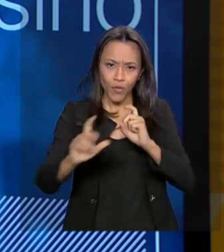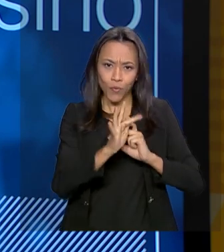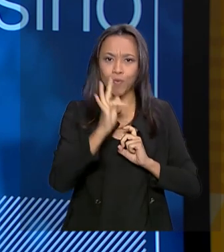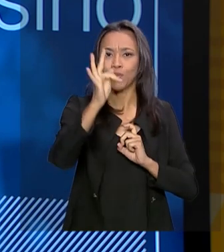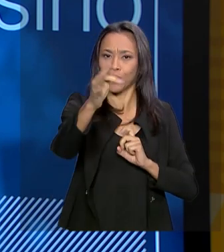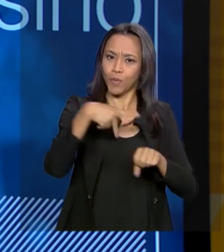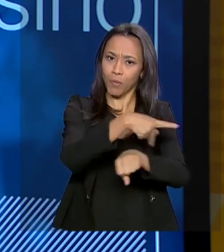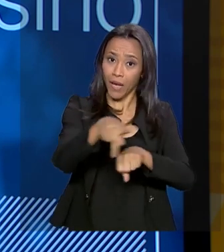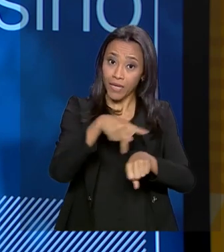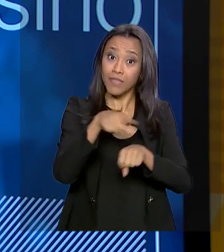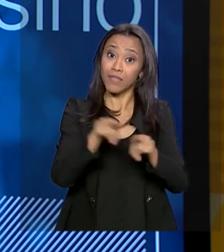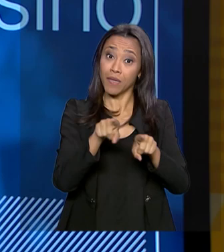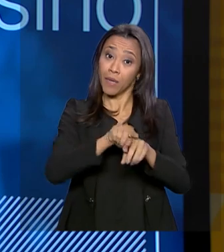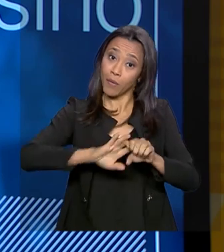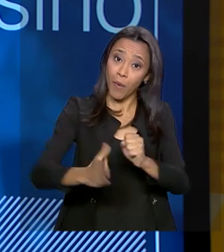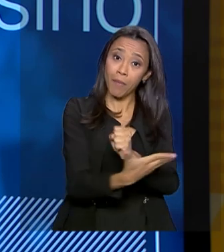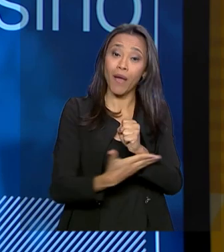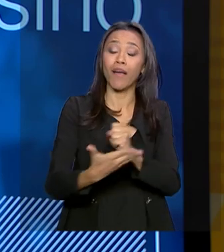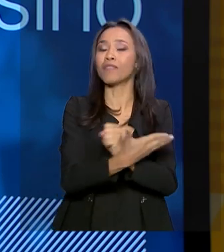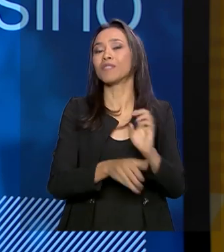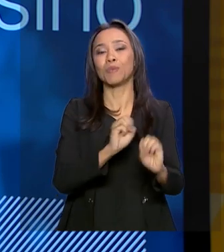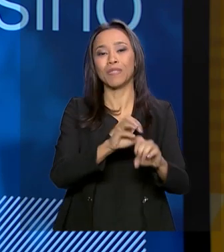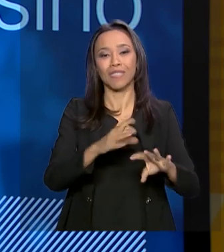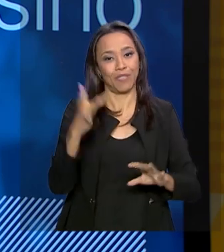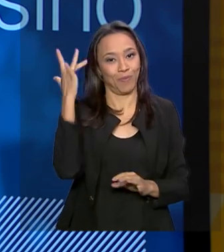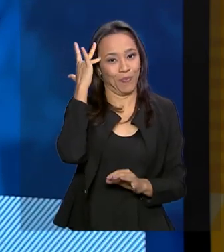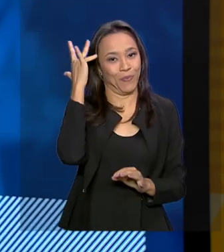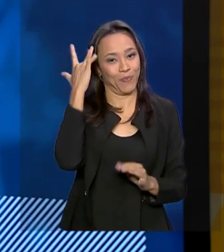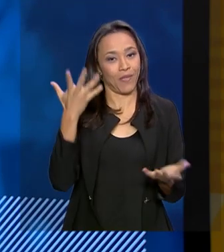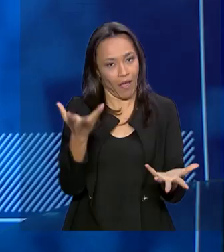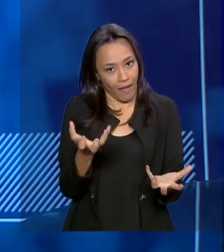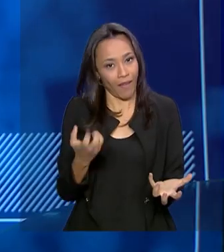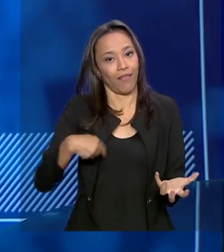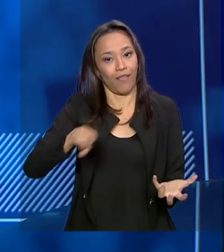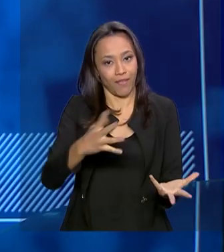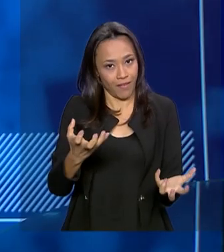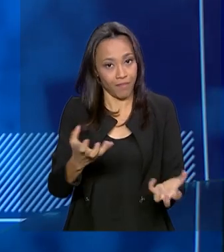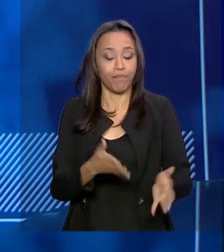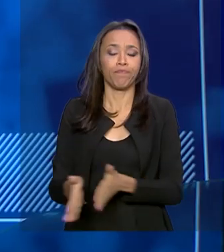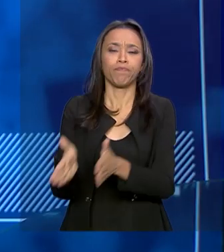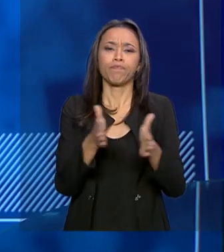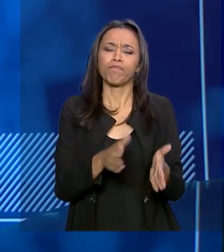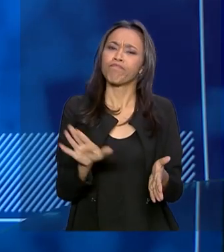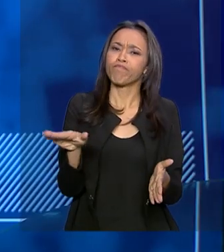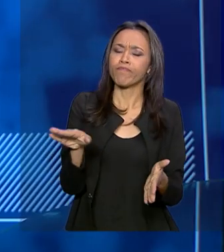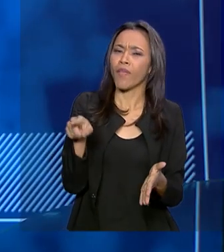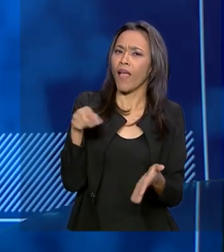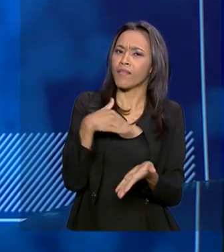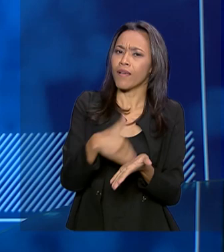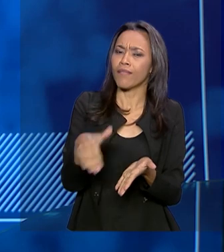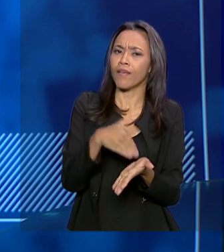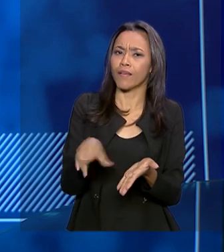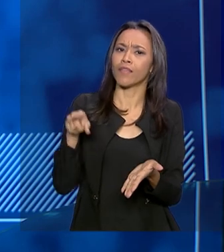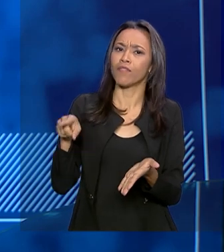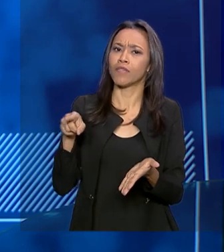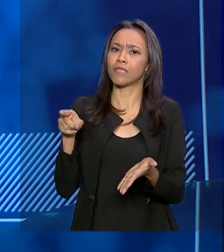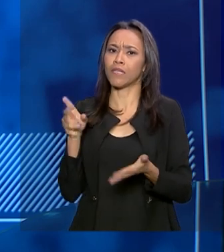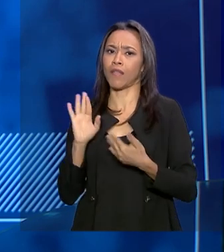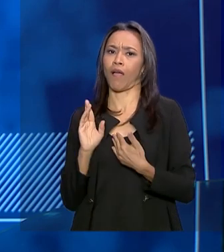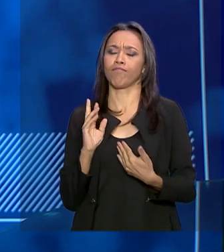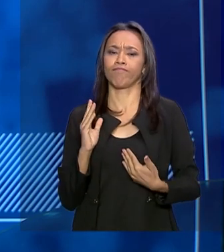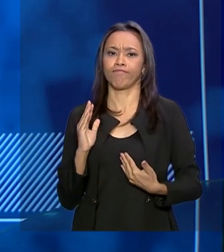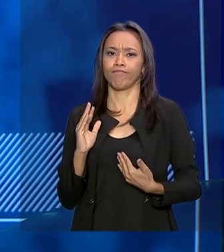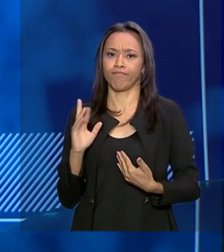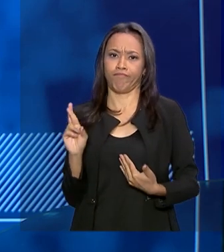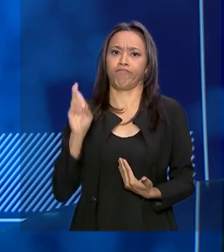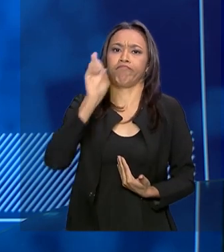o desenvolvimento do país a partir da educação de qualidade, que é tudo que almejamos. Agora, essa secretaria que você está à frente, Arnaldo, a Secretaria de